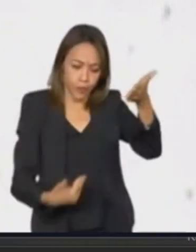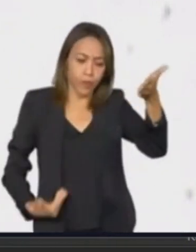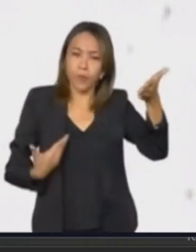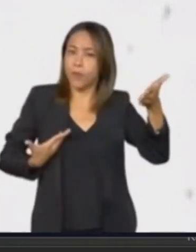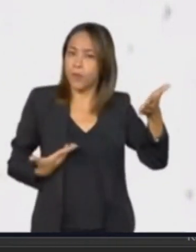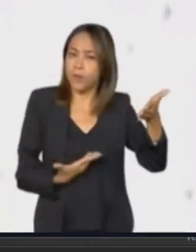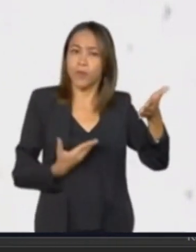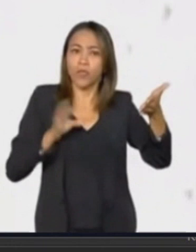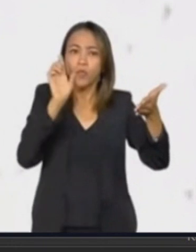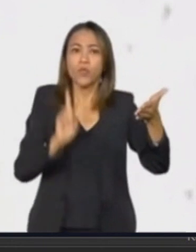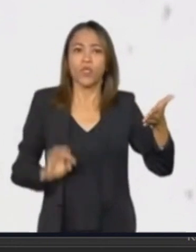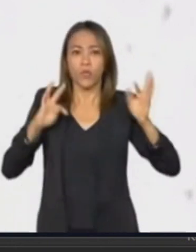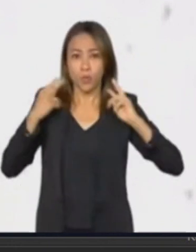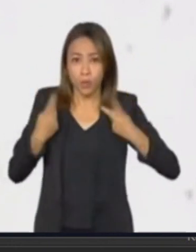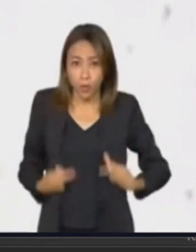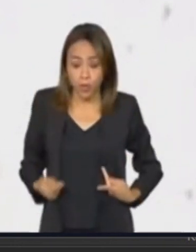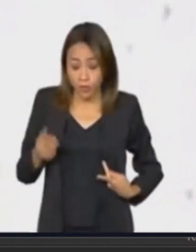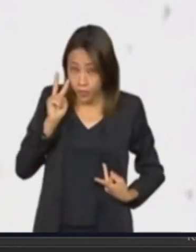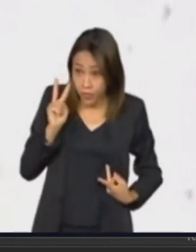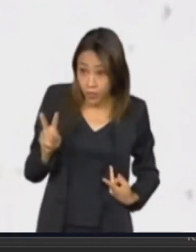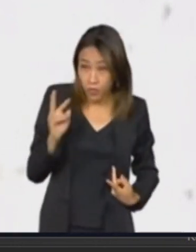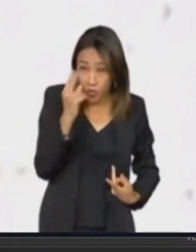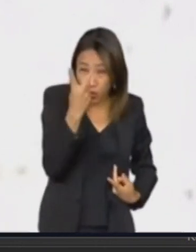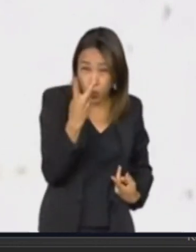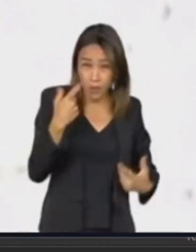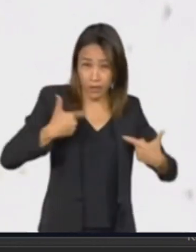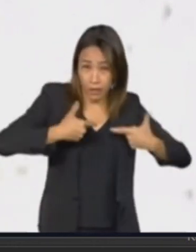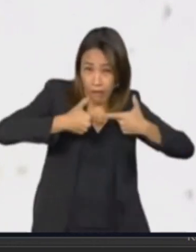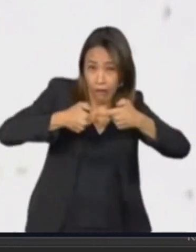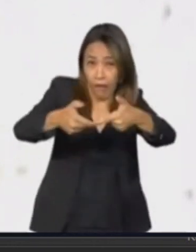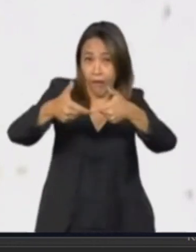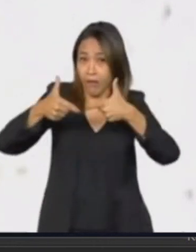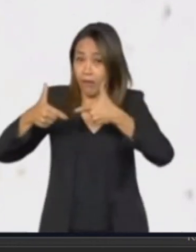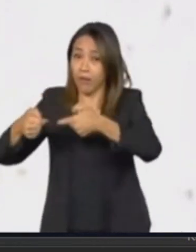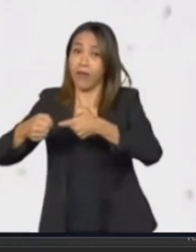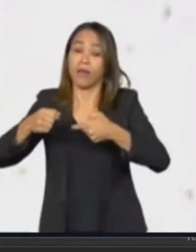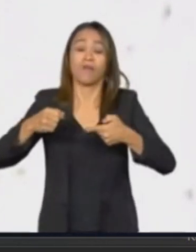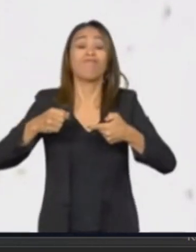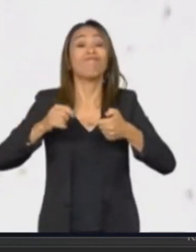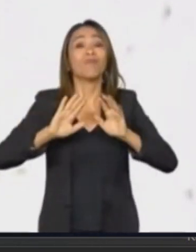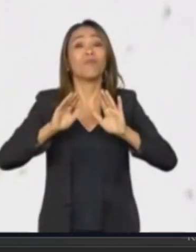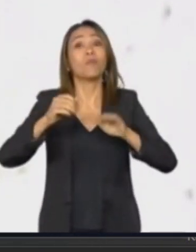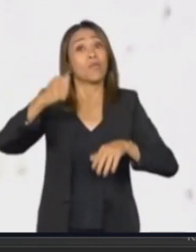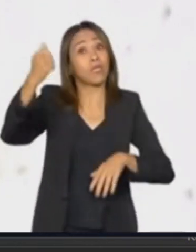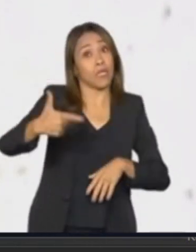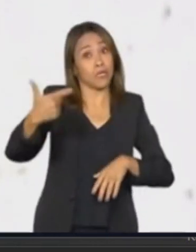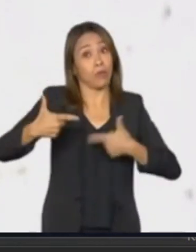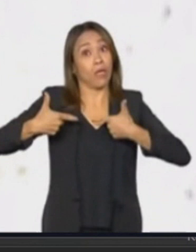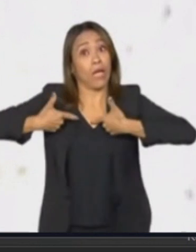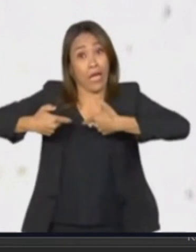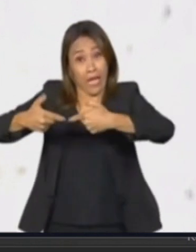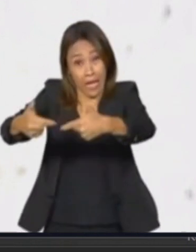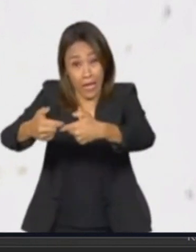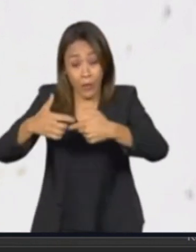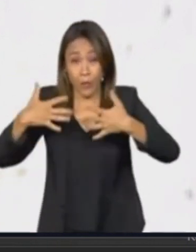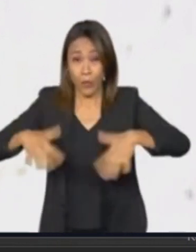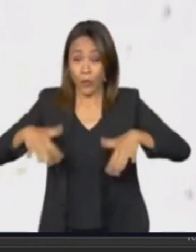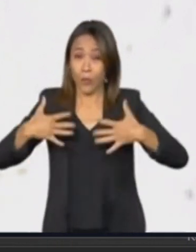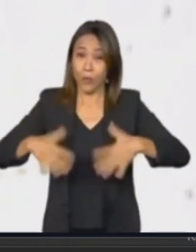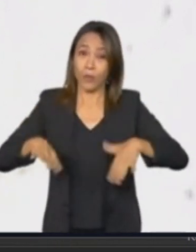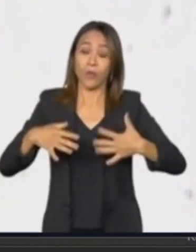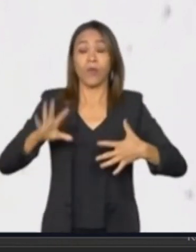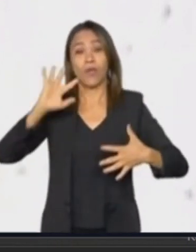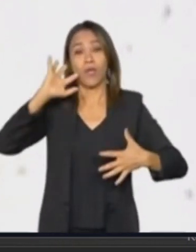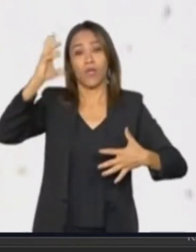as atrocidades de duas grandes guerras, em especial a Segunda Guerra, os povos decidiram desenhar um horizonte